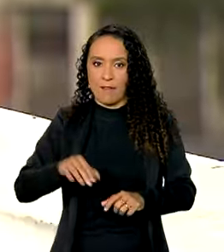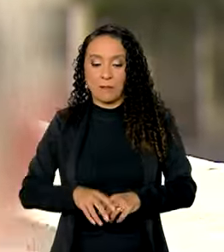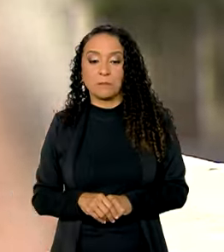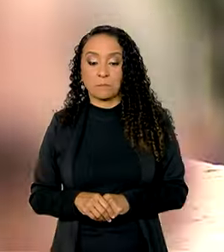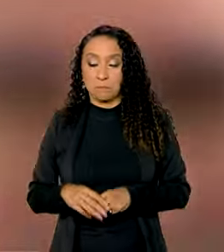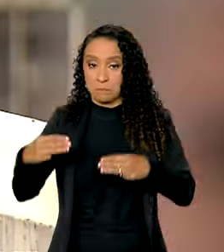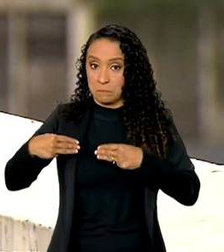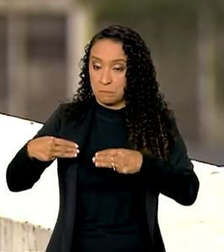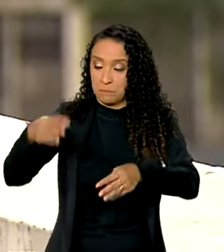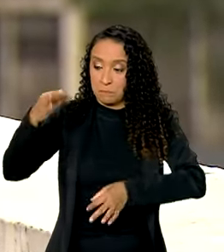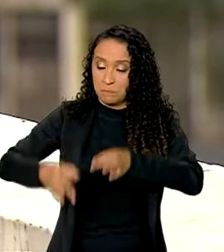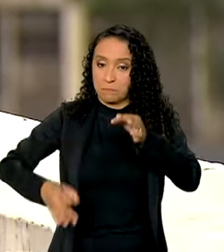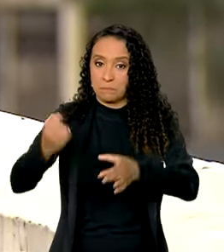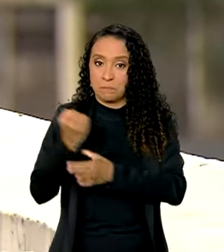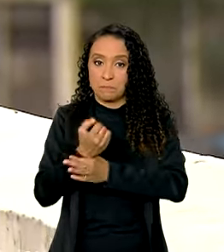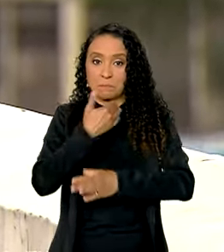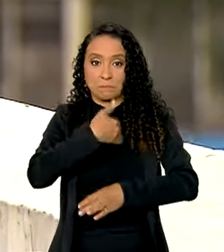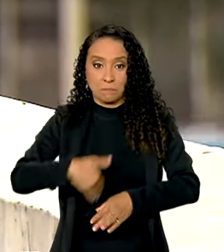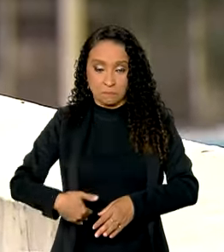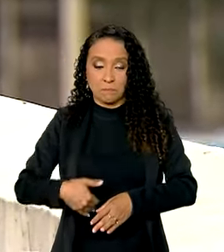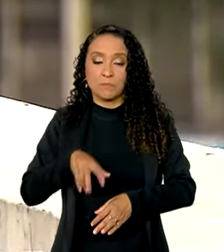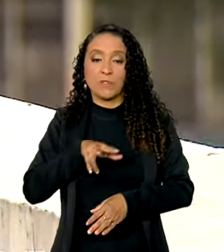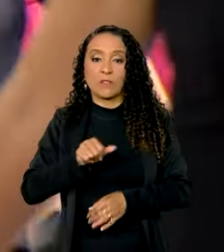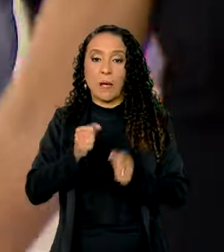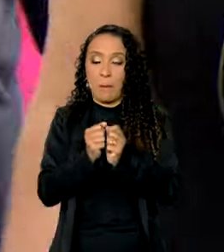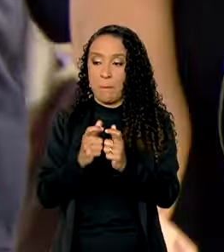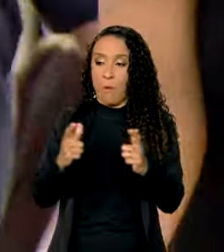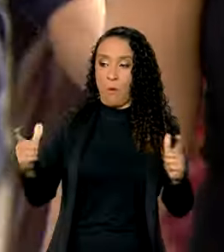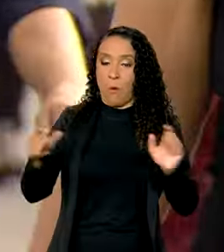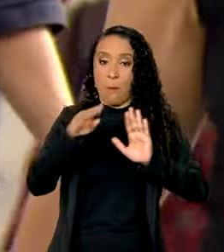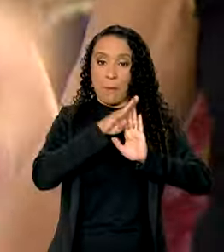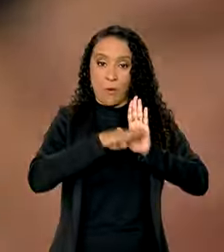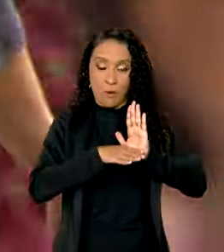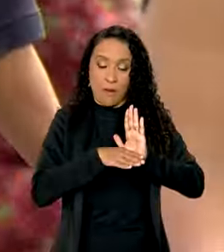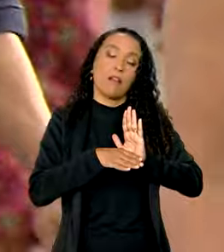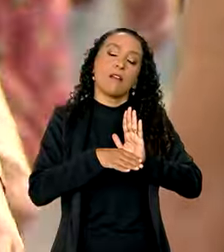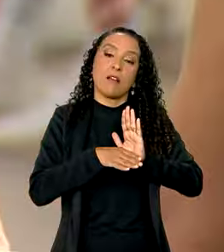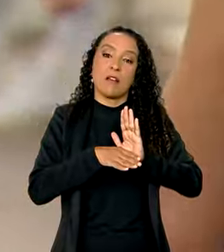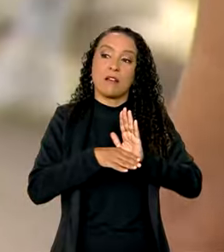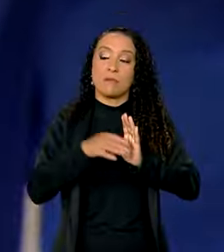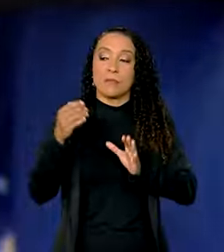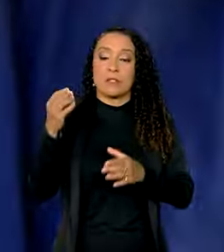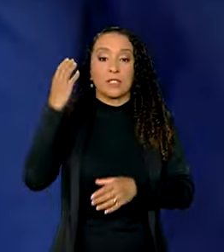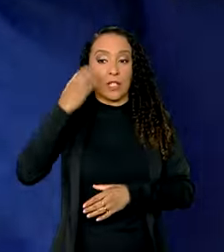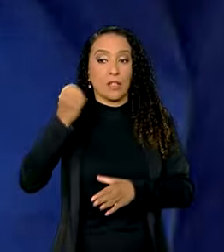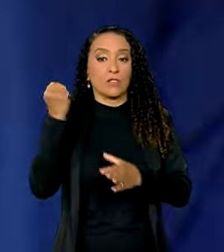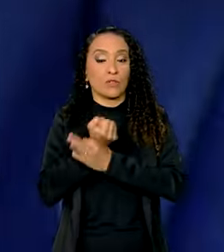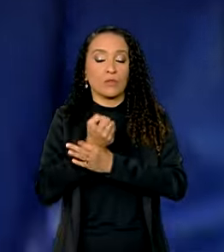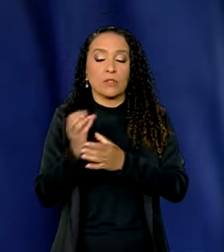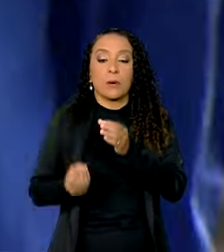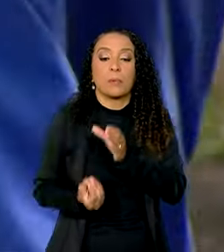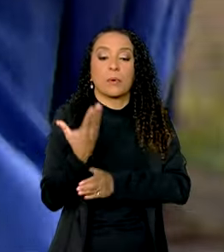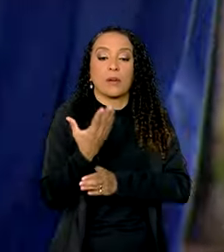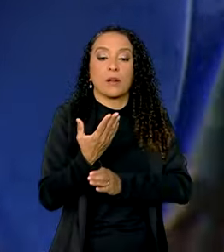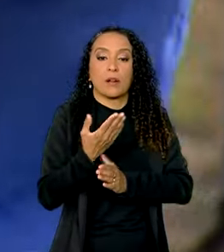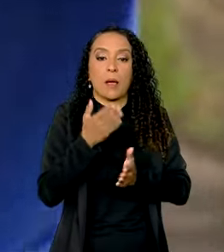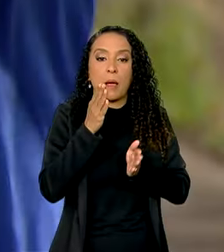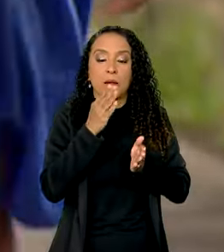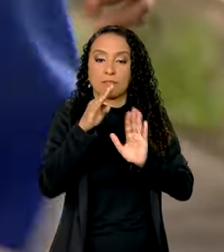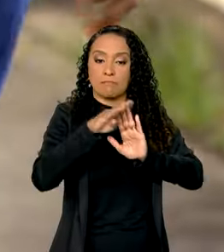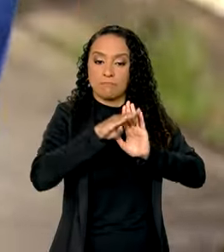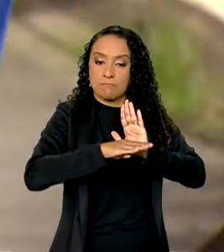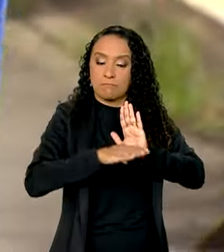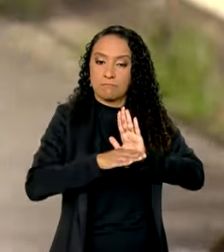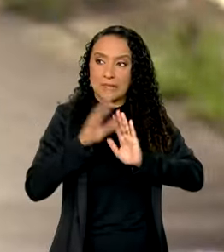O Ministério da Justiça e Segurança Pública vai expandir o Programa Celular Seguro com a implantação do Protocolo Nacional